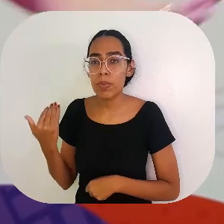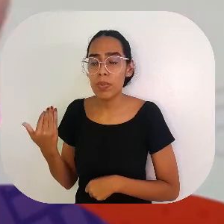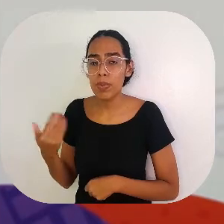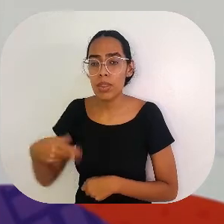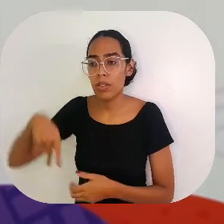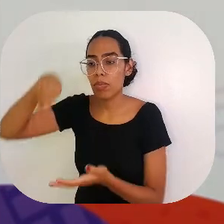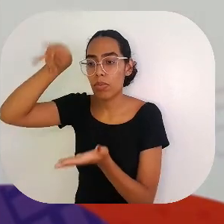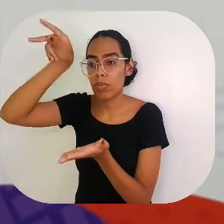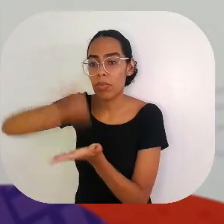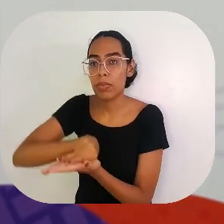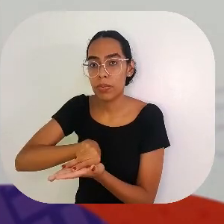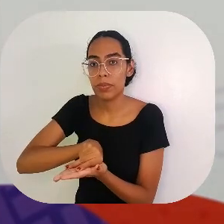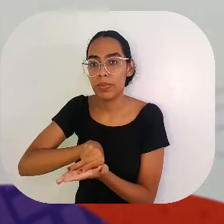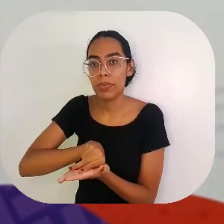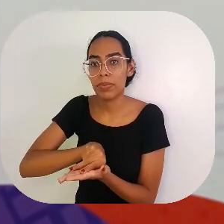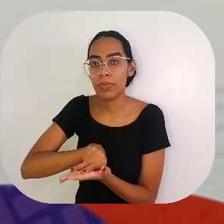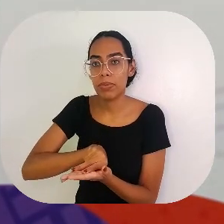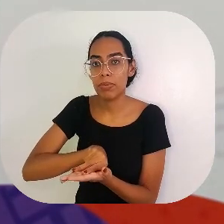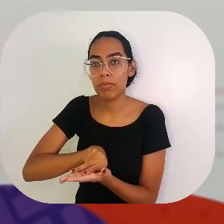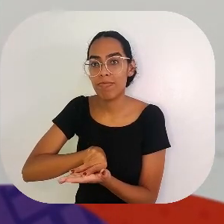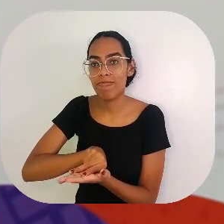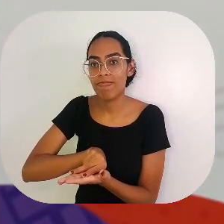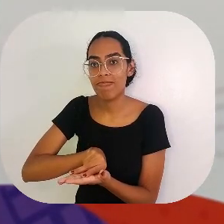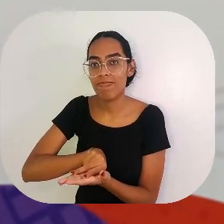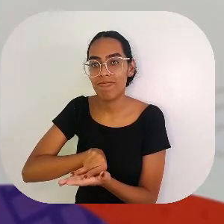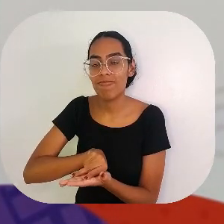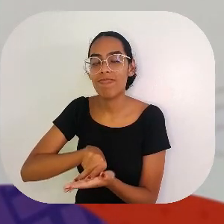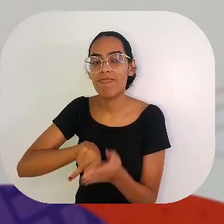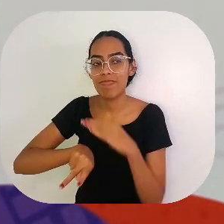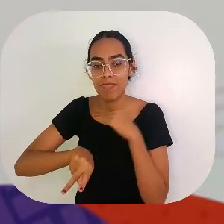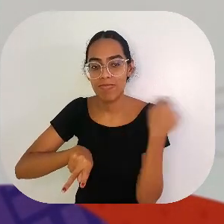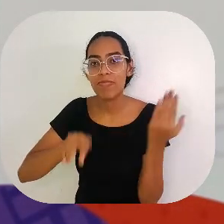correndo com medo do morto. e jogaram ele pra cima e quando ele caiu no chão,